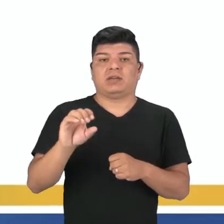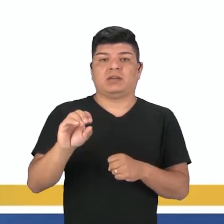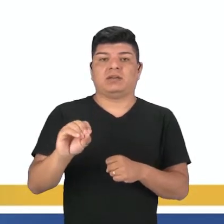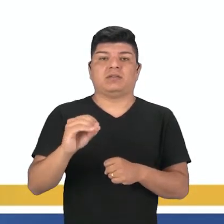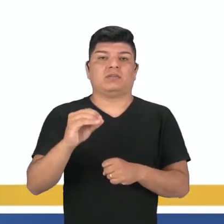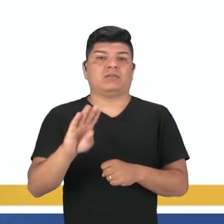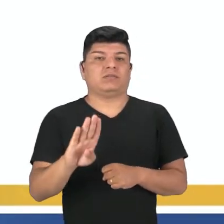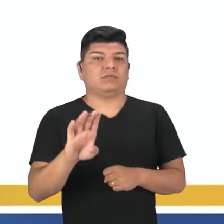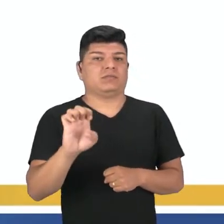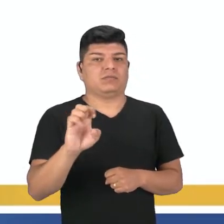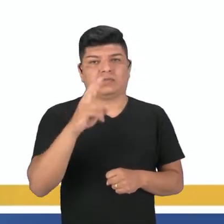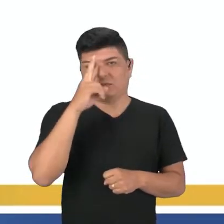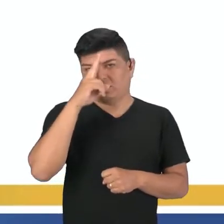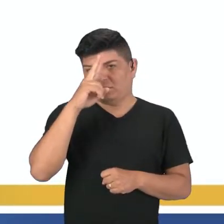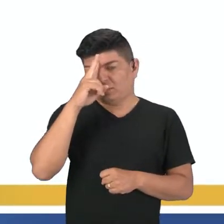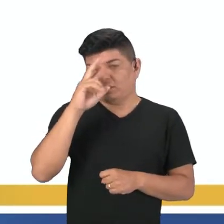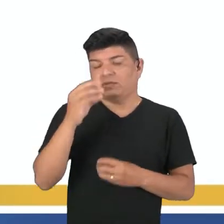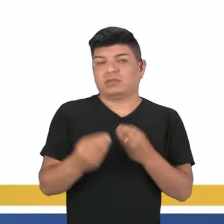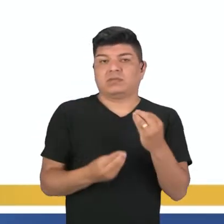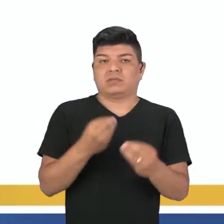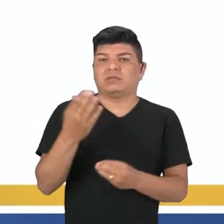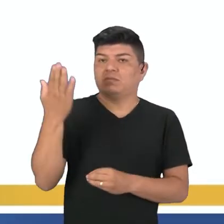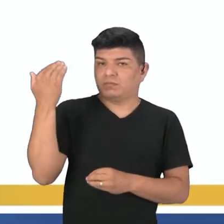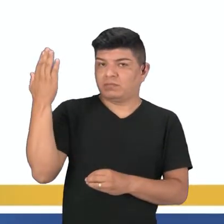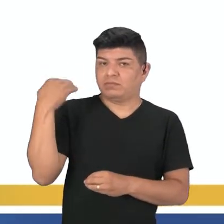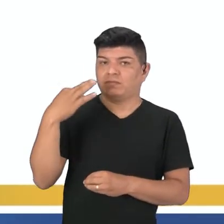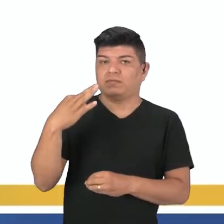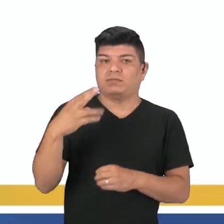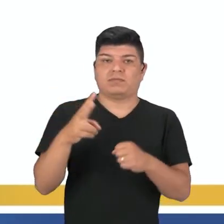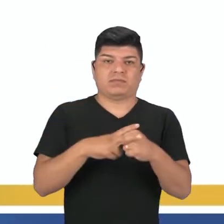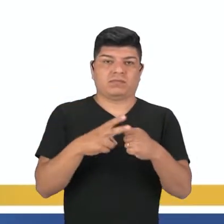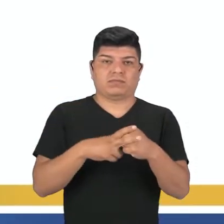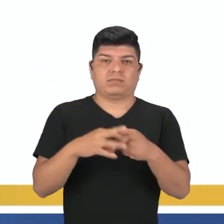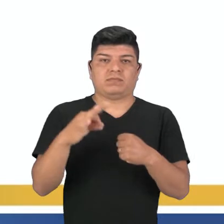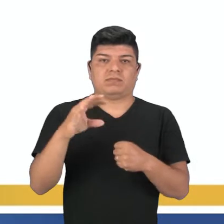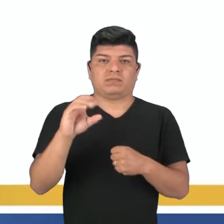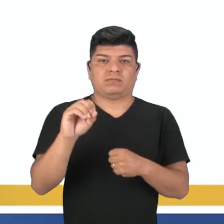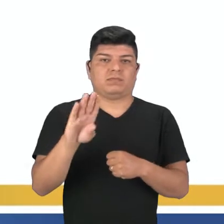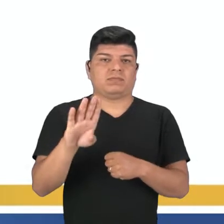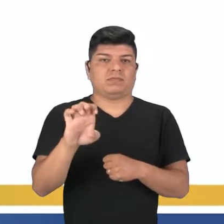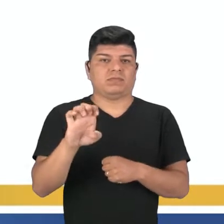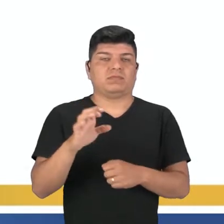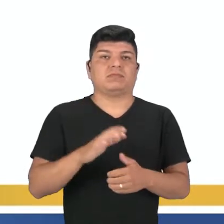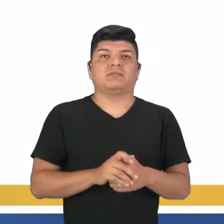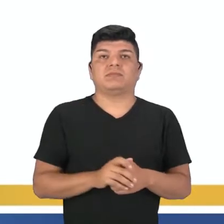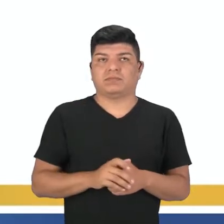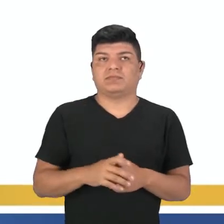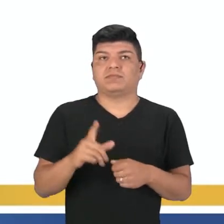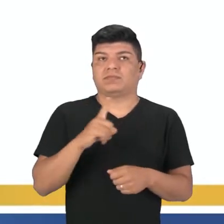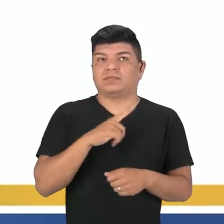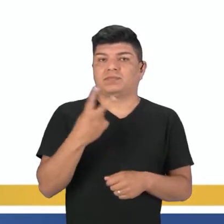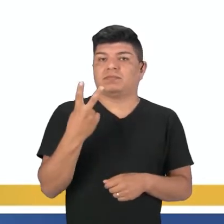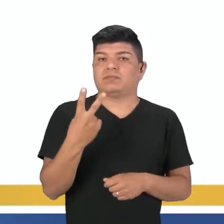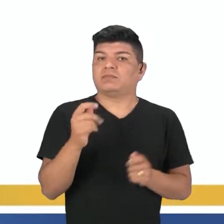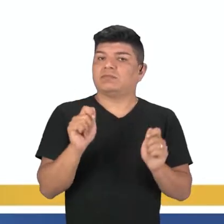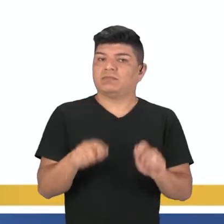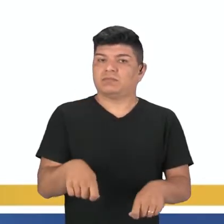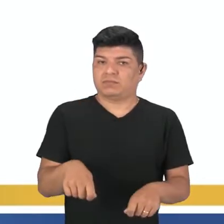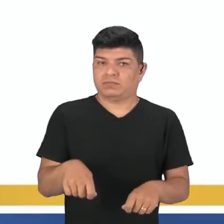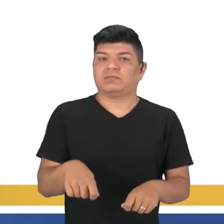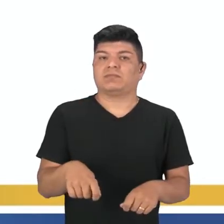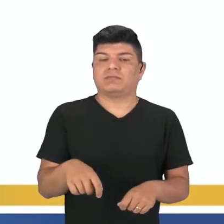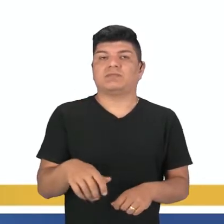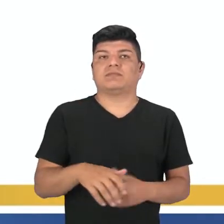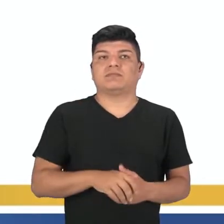estão lembrados aí da conjugação do passado? Do passado do verbo to be? Então existem duas possíveis